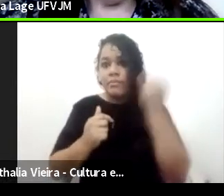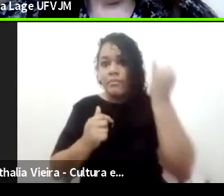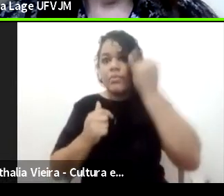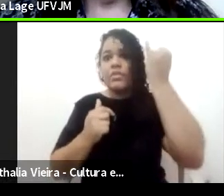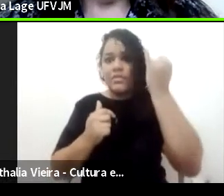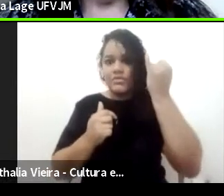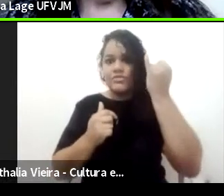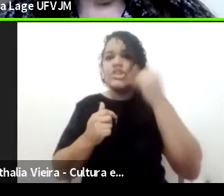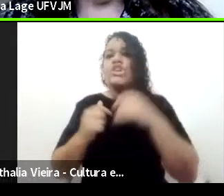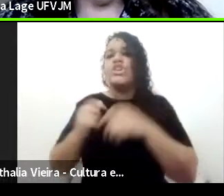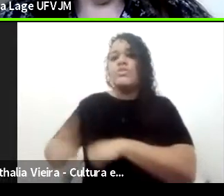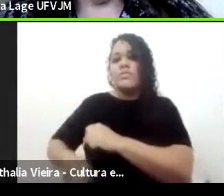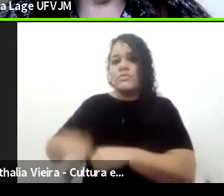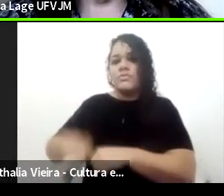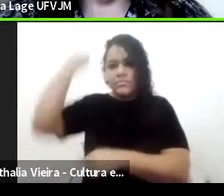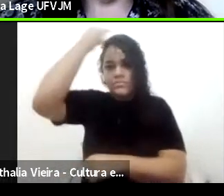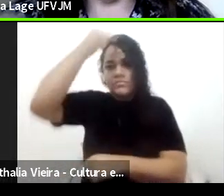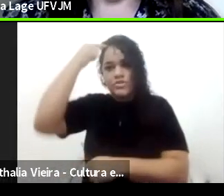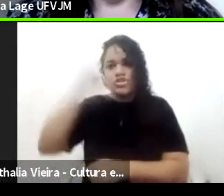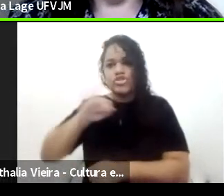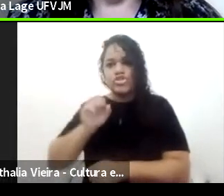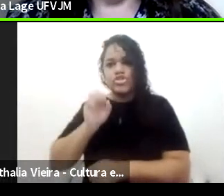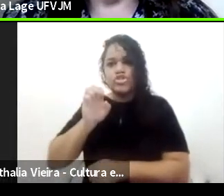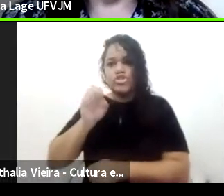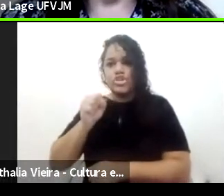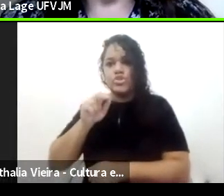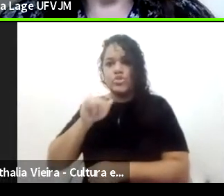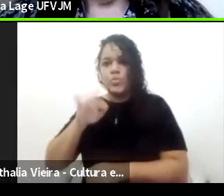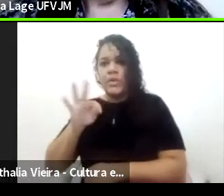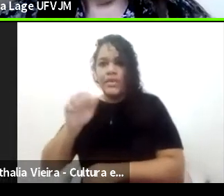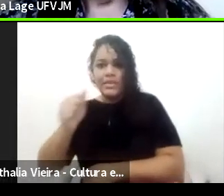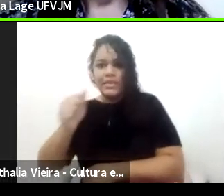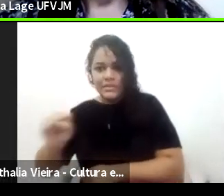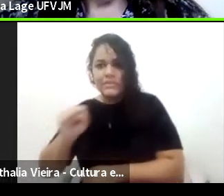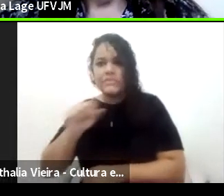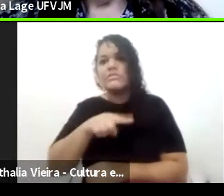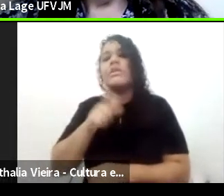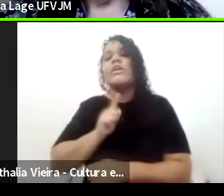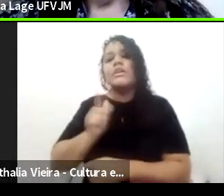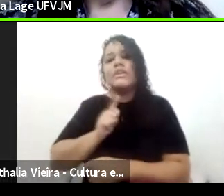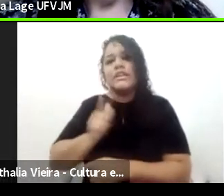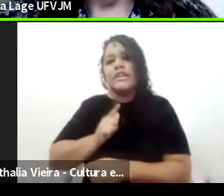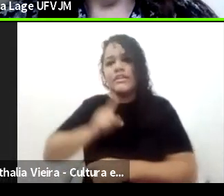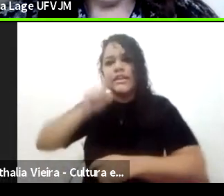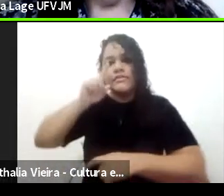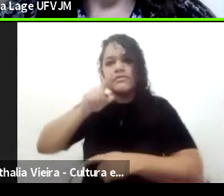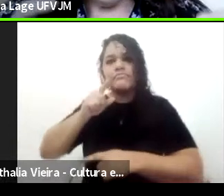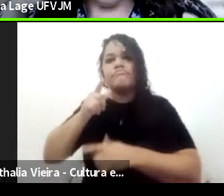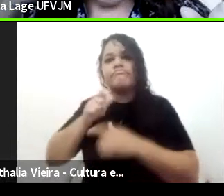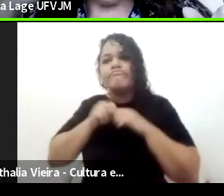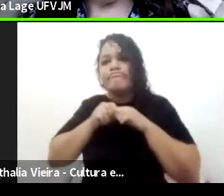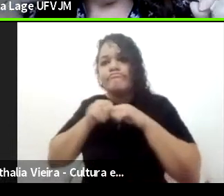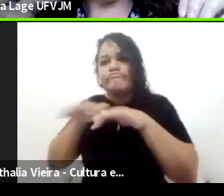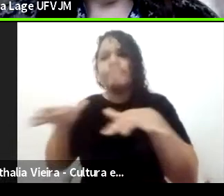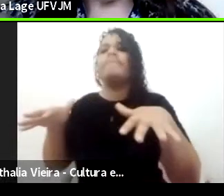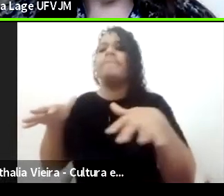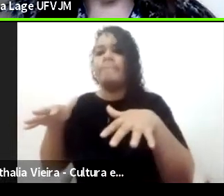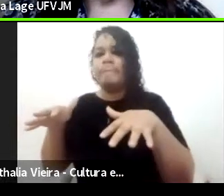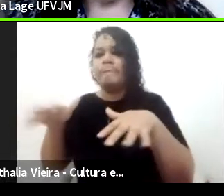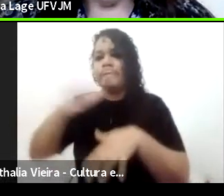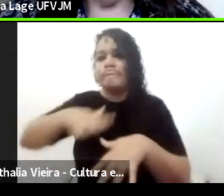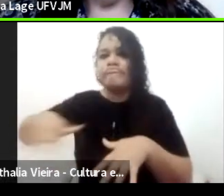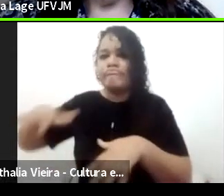envolve a institucionalização, que a gente vai chamar de aulas rédeas, a gente está diretamente vinculado a essa